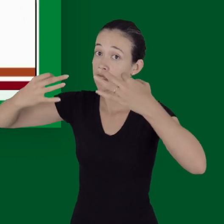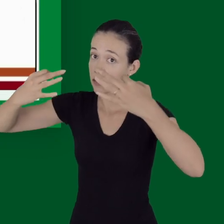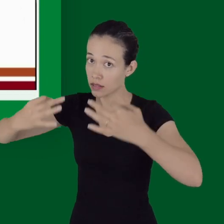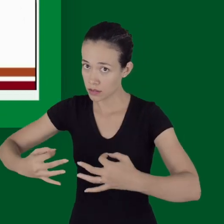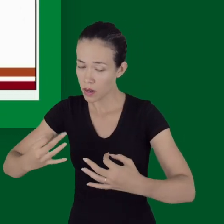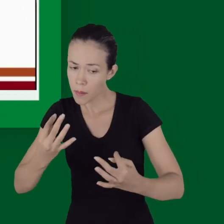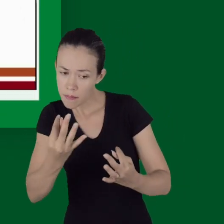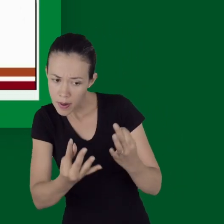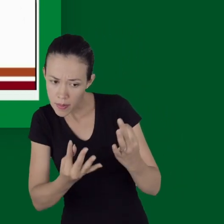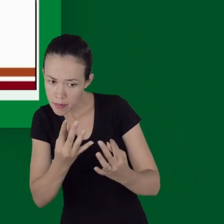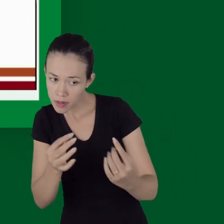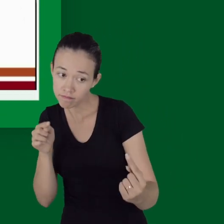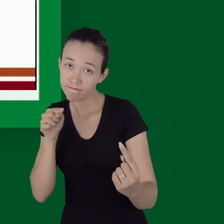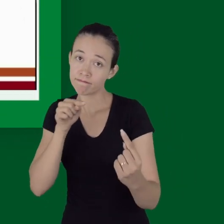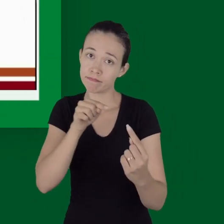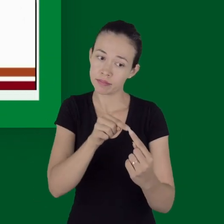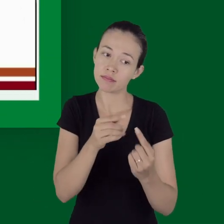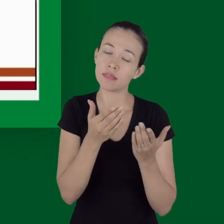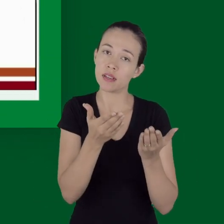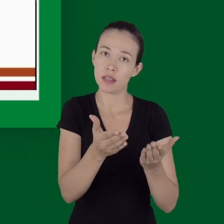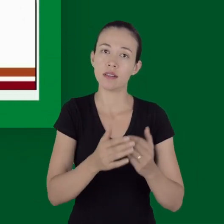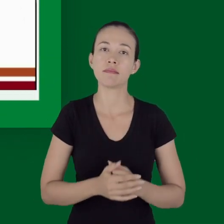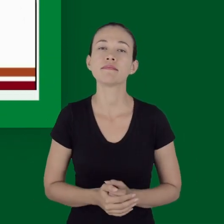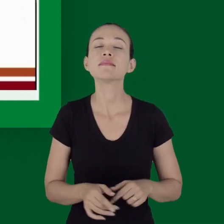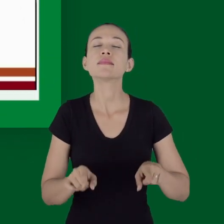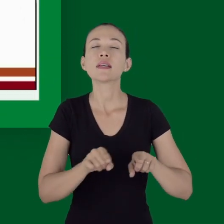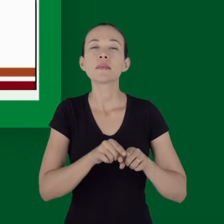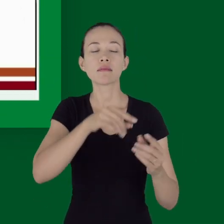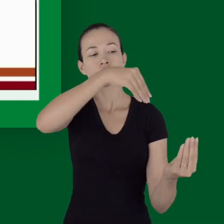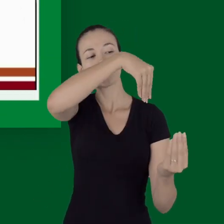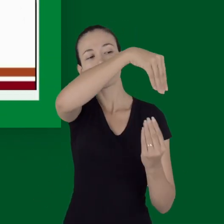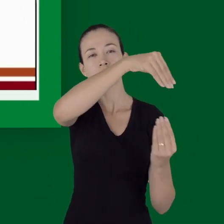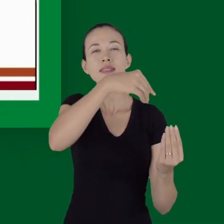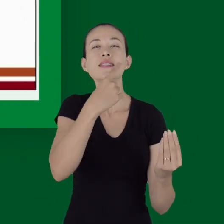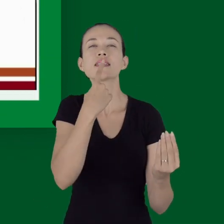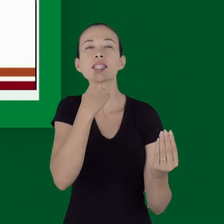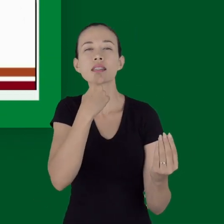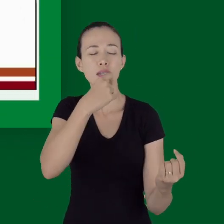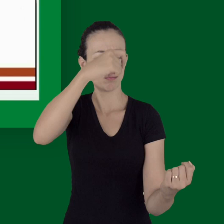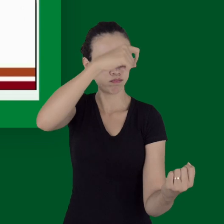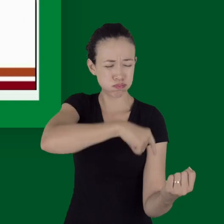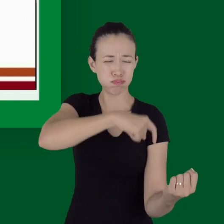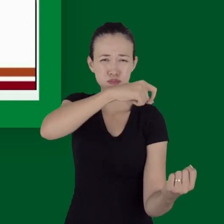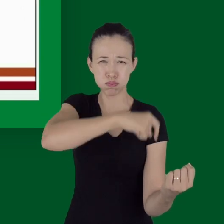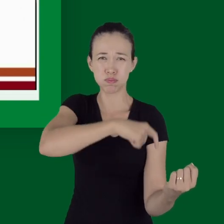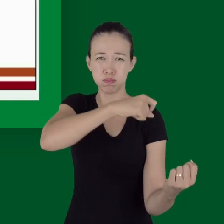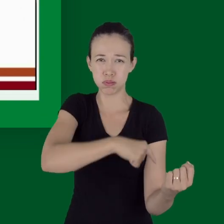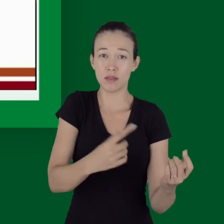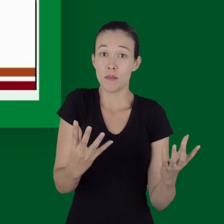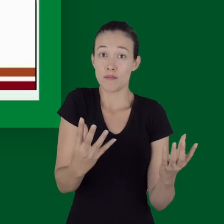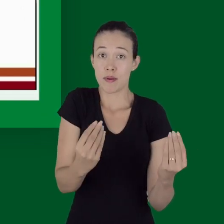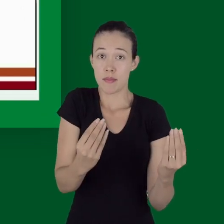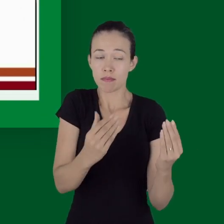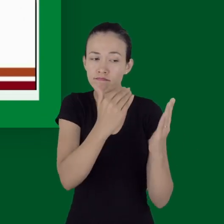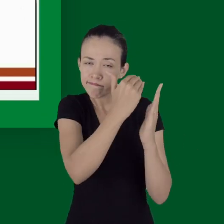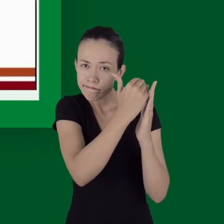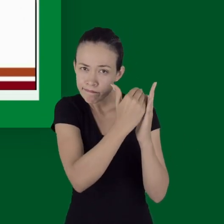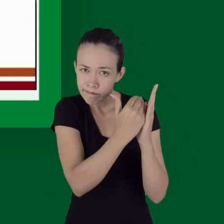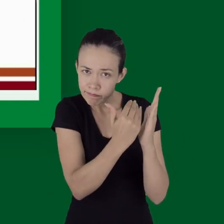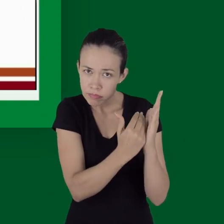possa receber o tratamento adequado e no ambiente intruspitalar esse protocolo de hemotransfusão